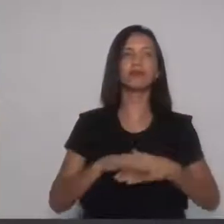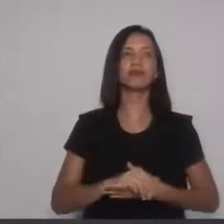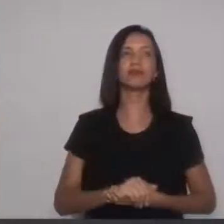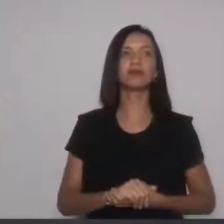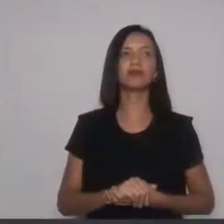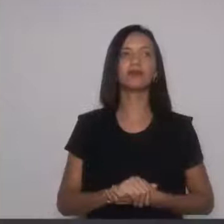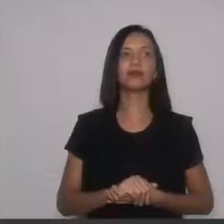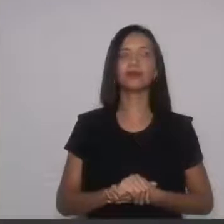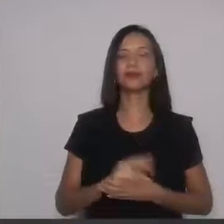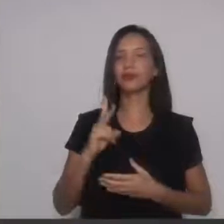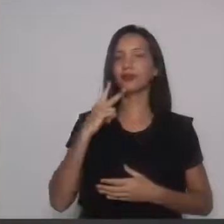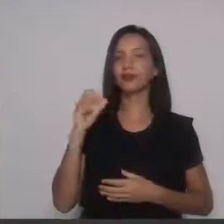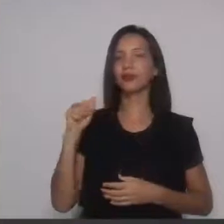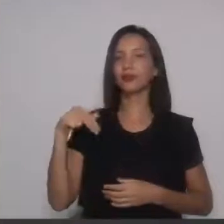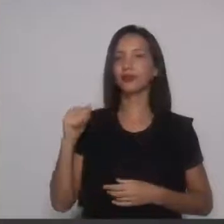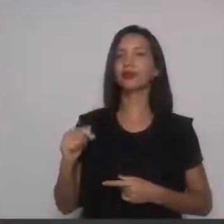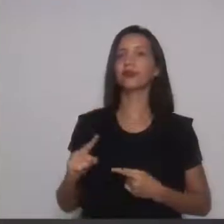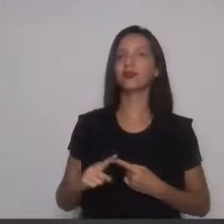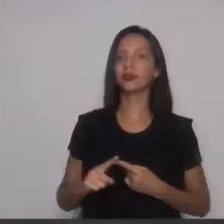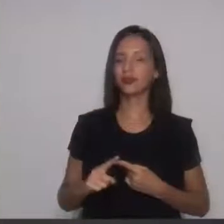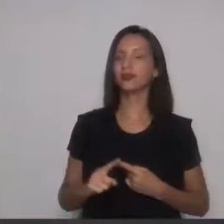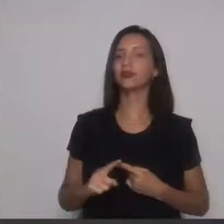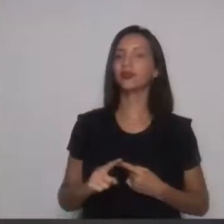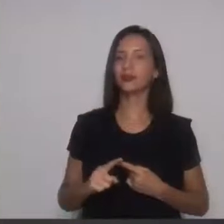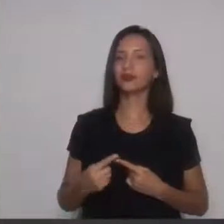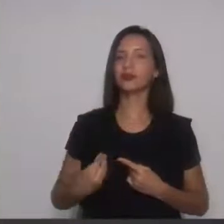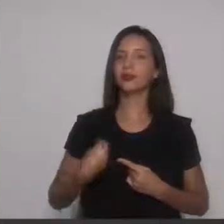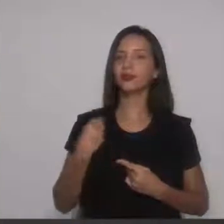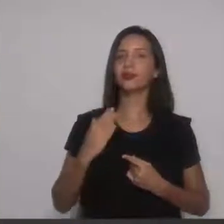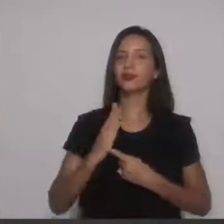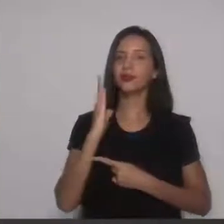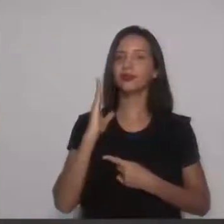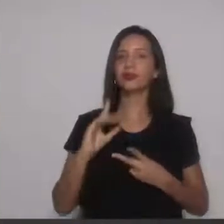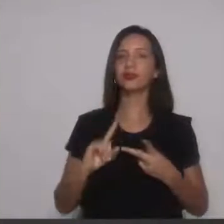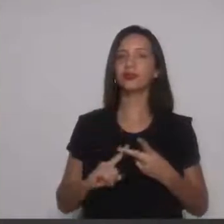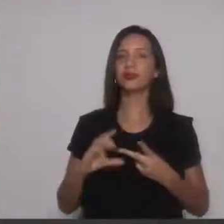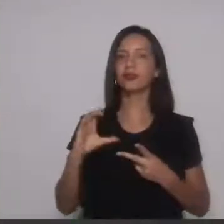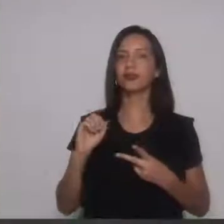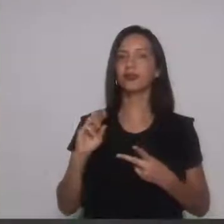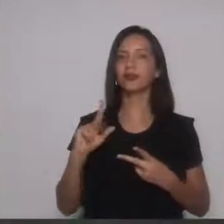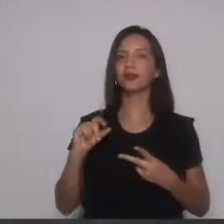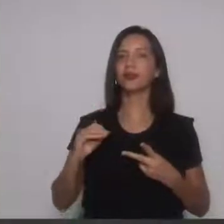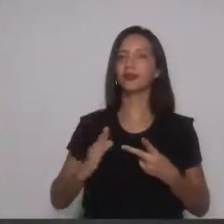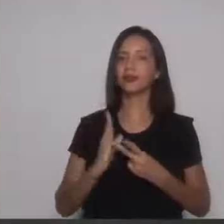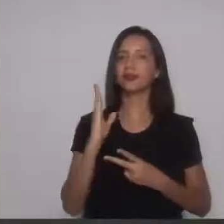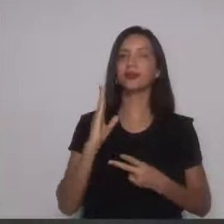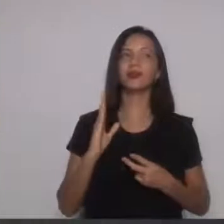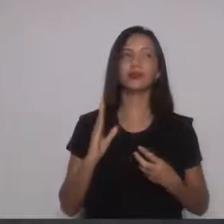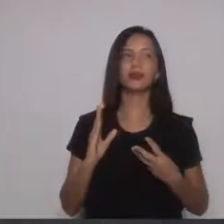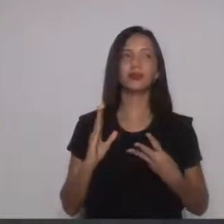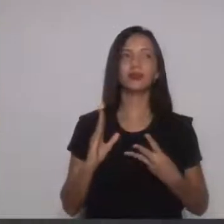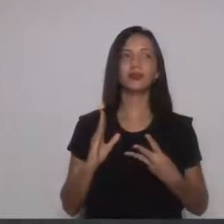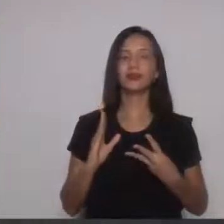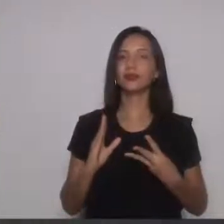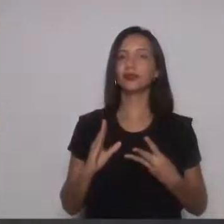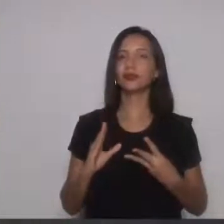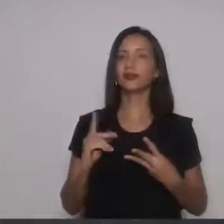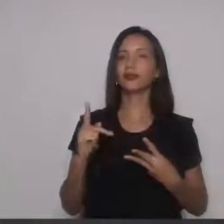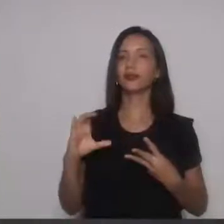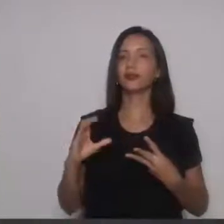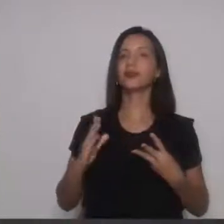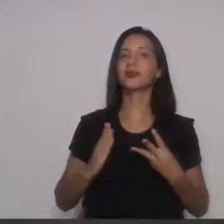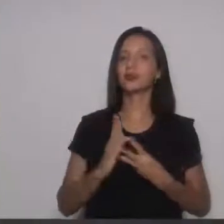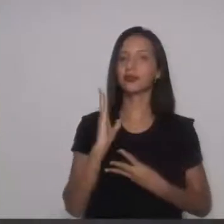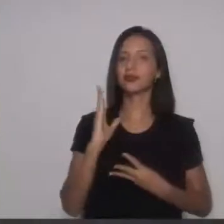Vereador Ana Genezine. Aprovo. Vereador Carlos Florentino. Aprovo. Vereador S.O.P.C.